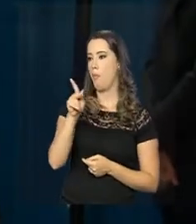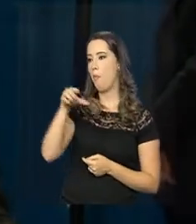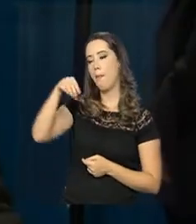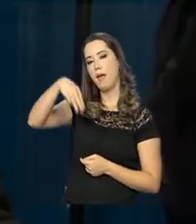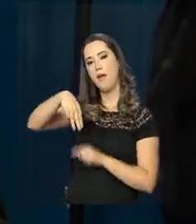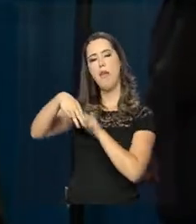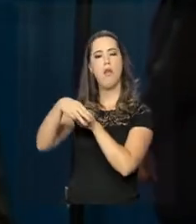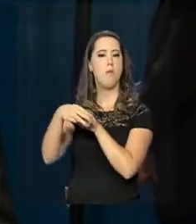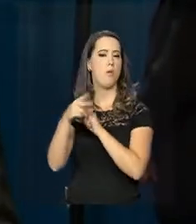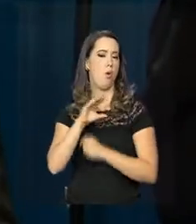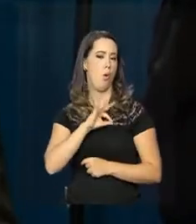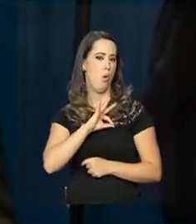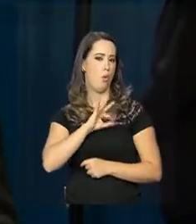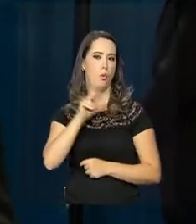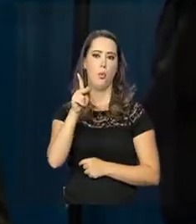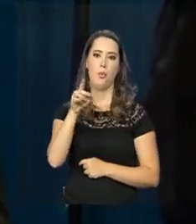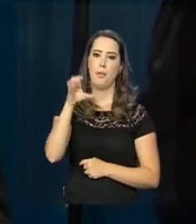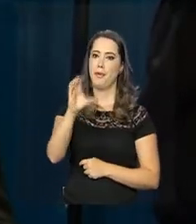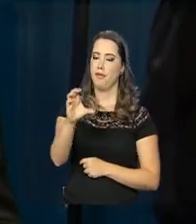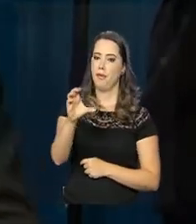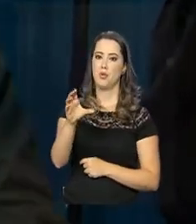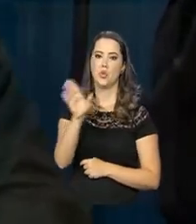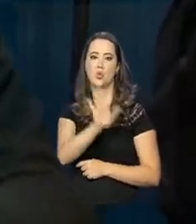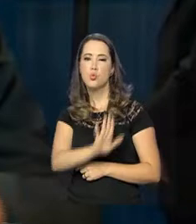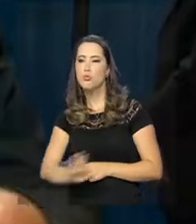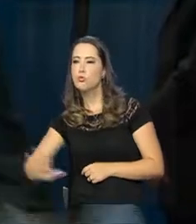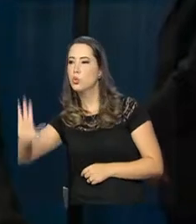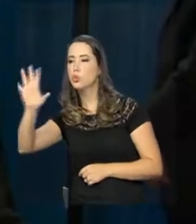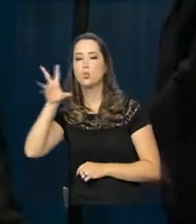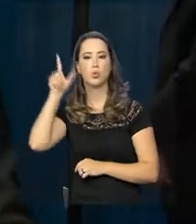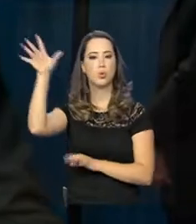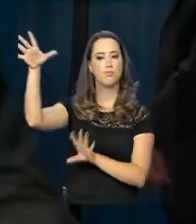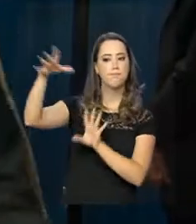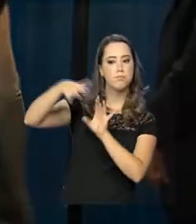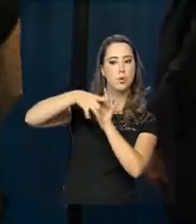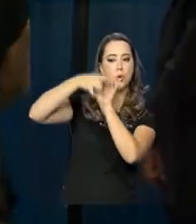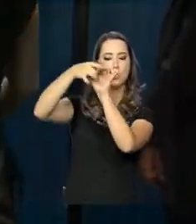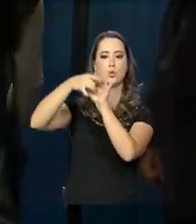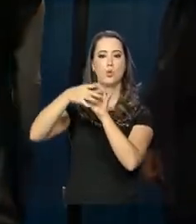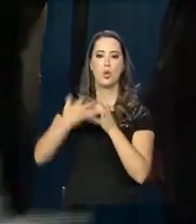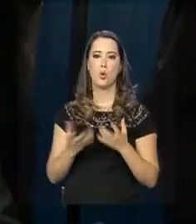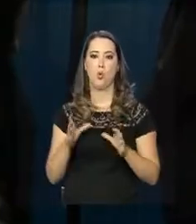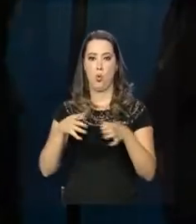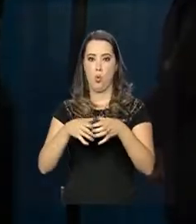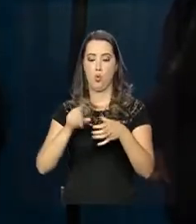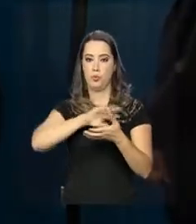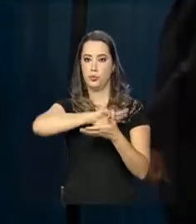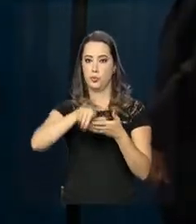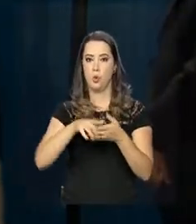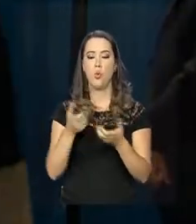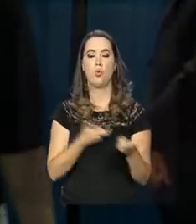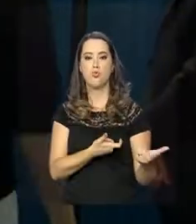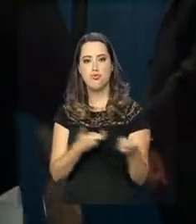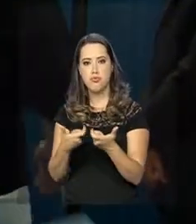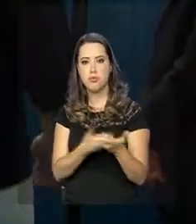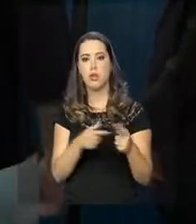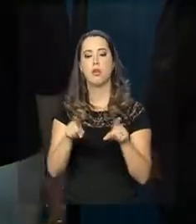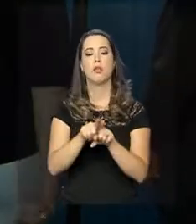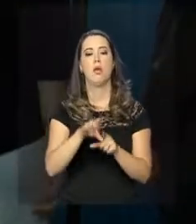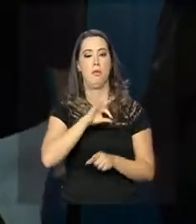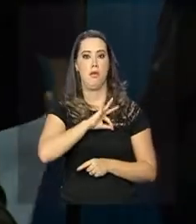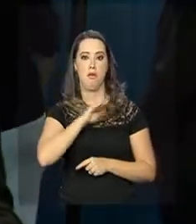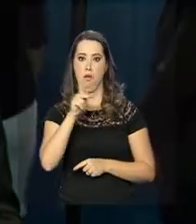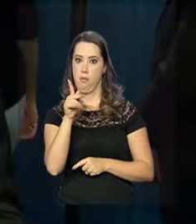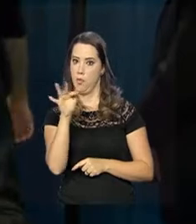militares dos estados e do Distrito Federal, também guardas municipais, corpos de bombeiros e, claro, a Polícia Federal, por exemplo, e